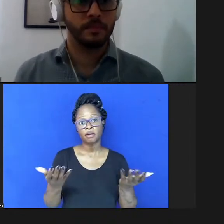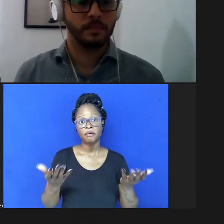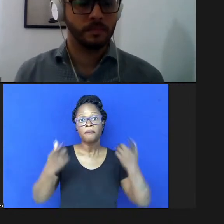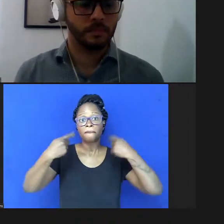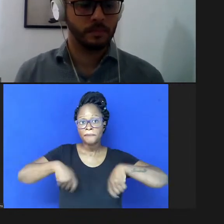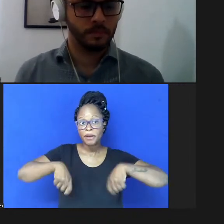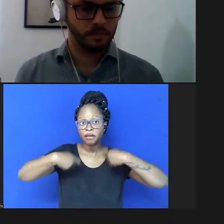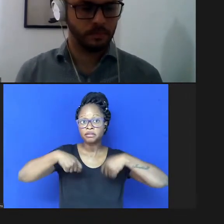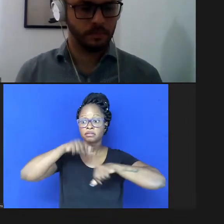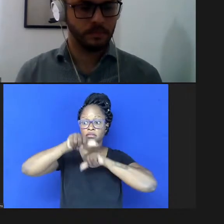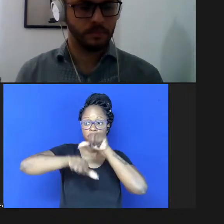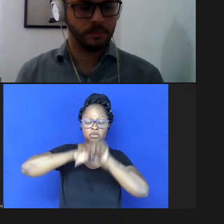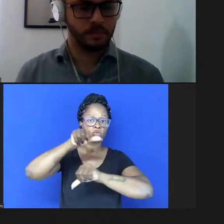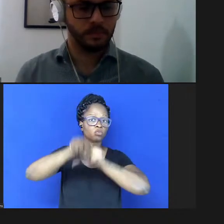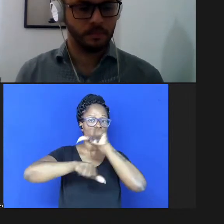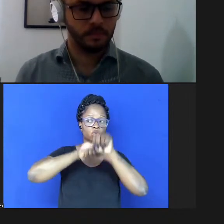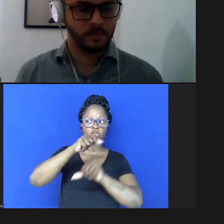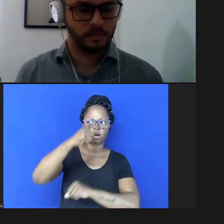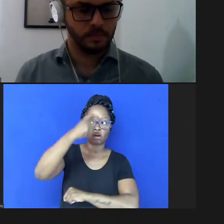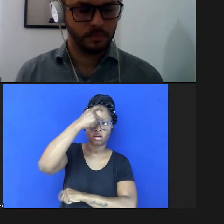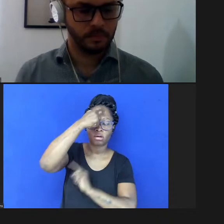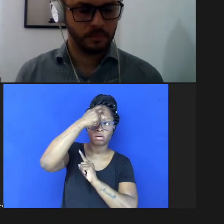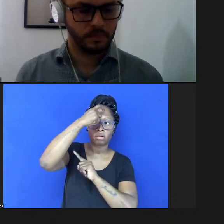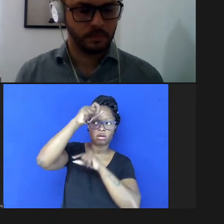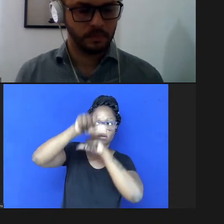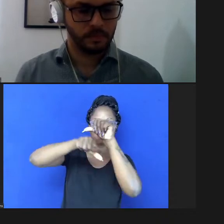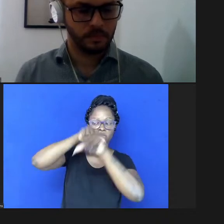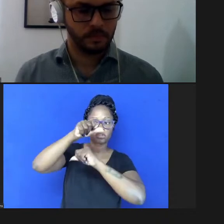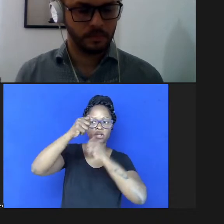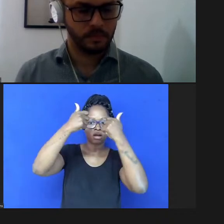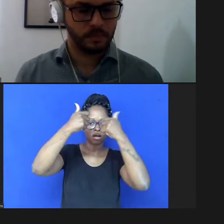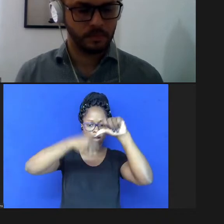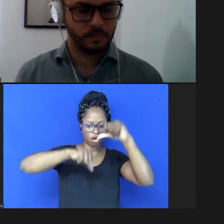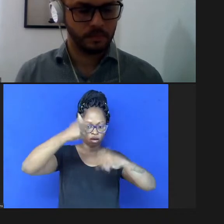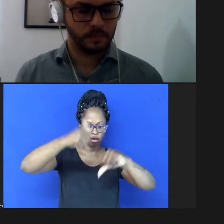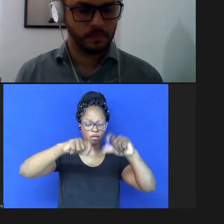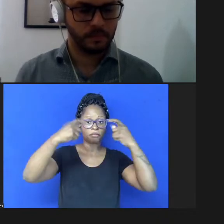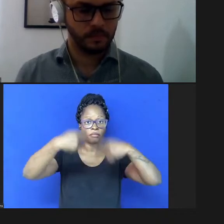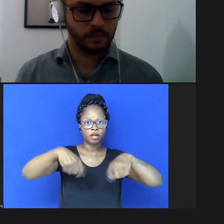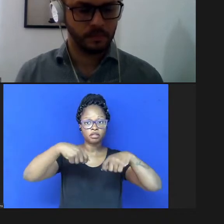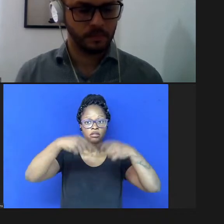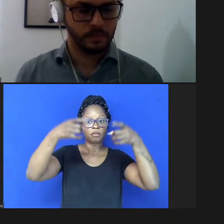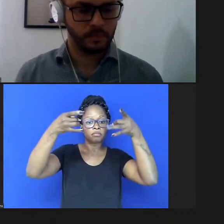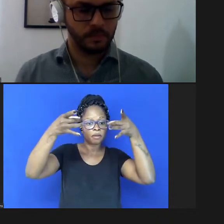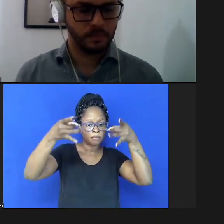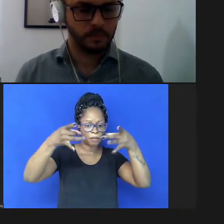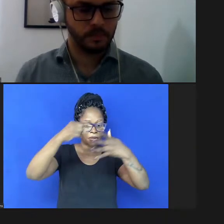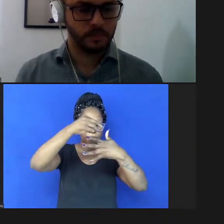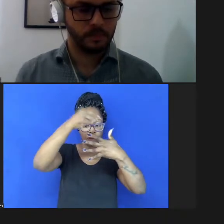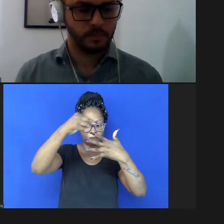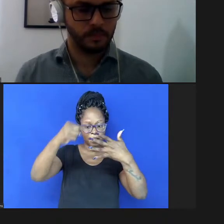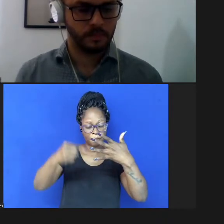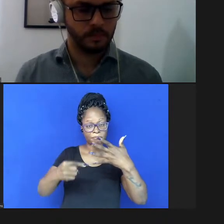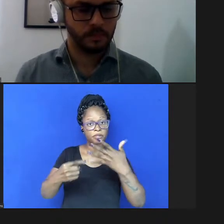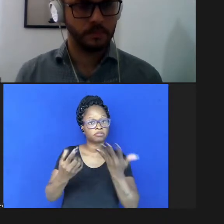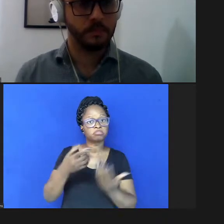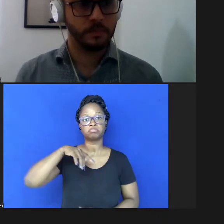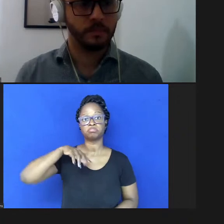mudar a cabeça nesse sentido a avaliação deveria ser baseada em critérios que não